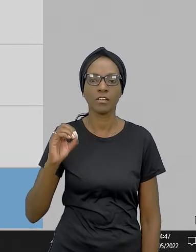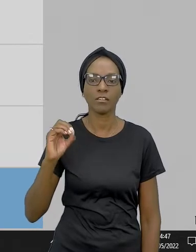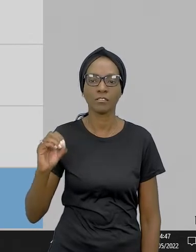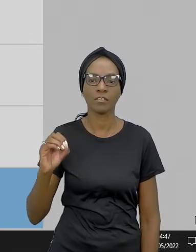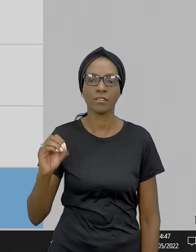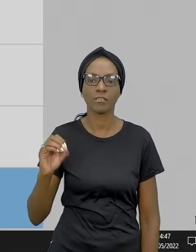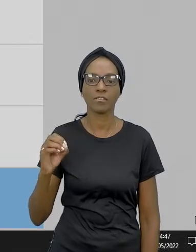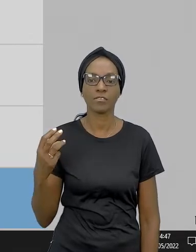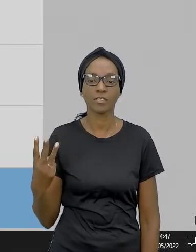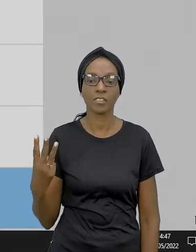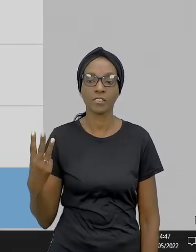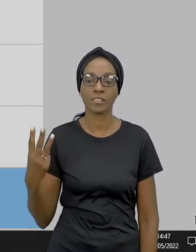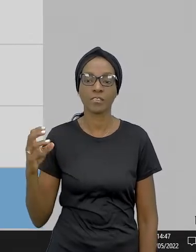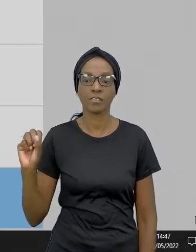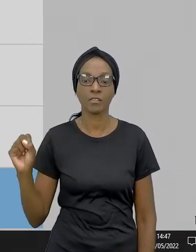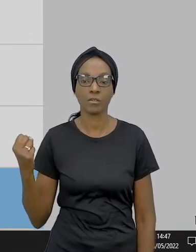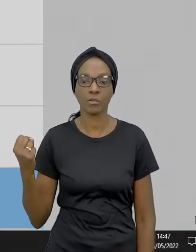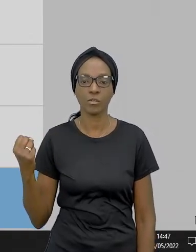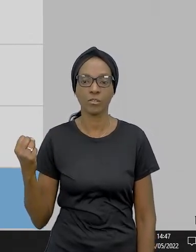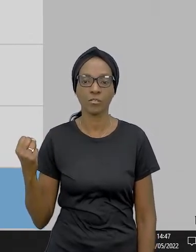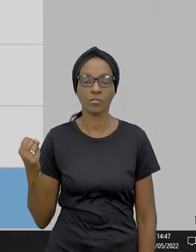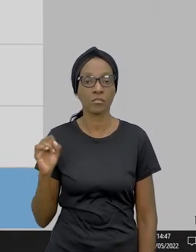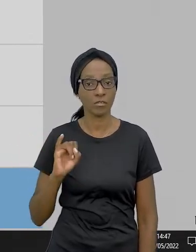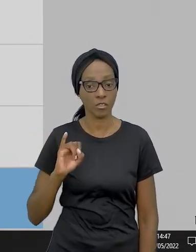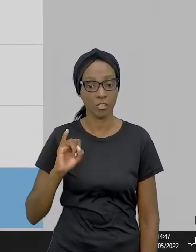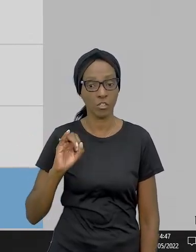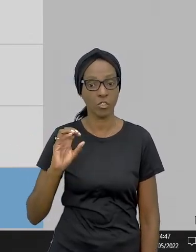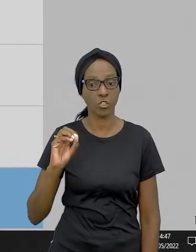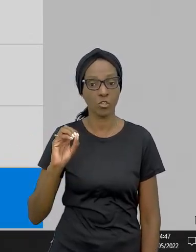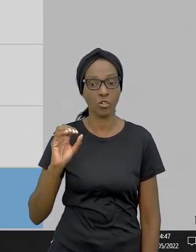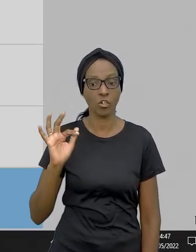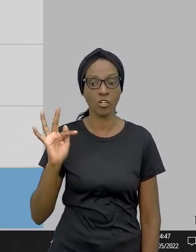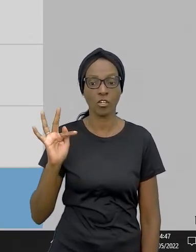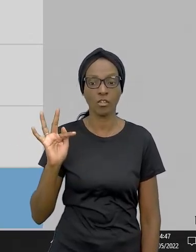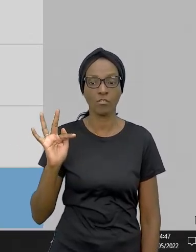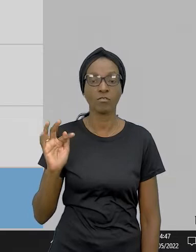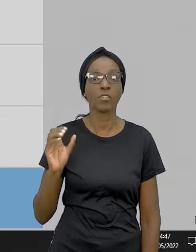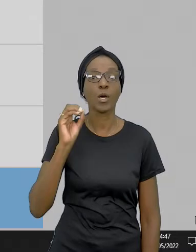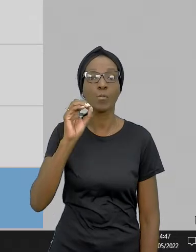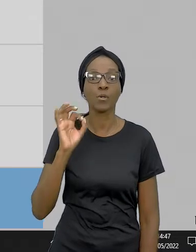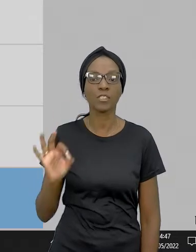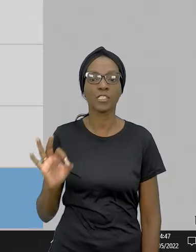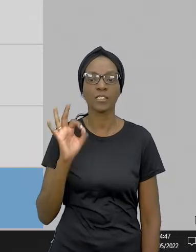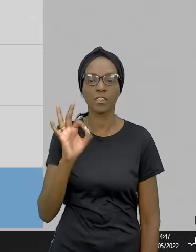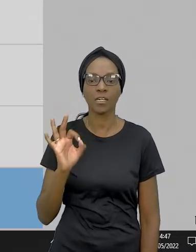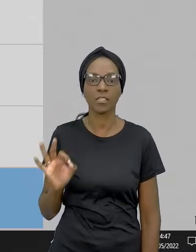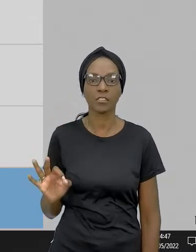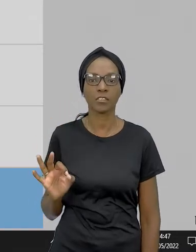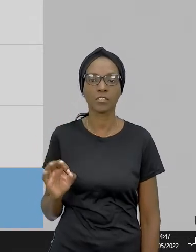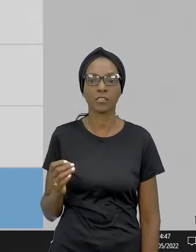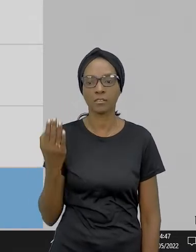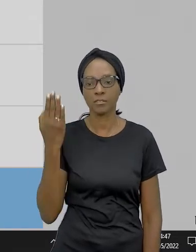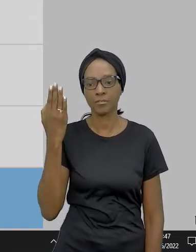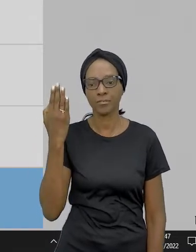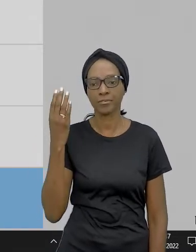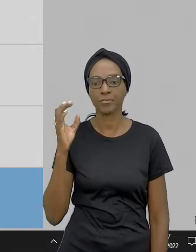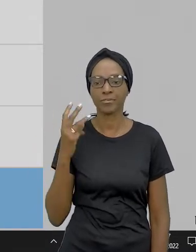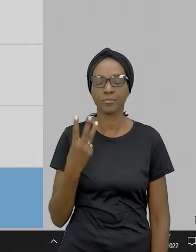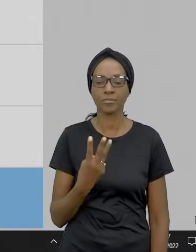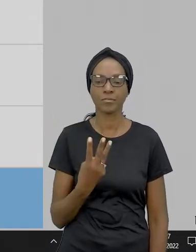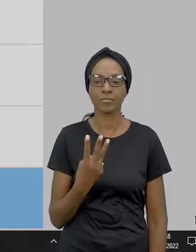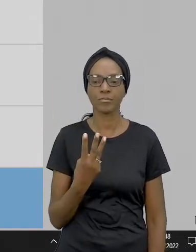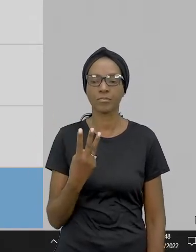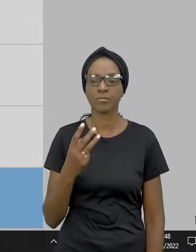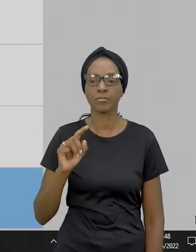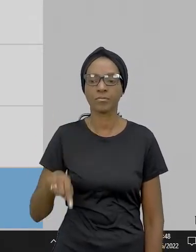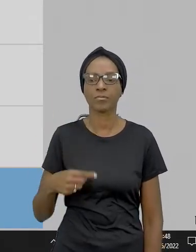0,0038. Esse é o IOF aí, por cento. Tá aí, 3,23, que era o valor